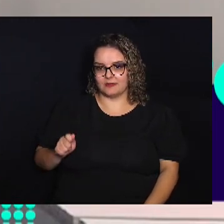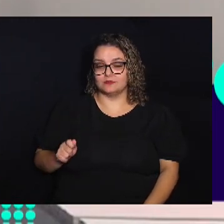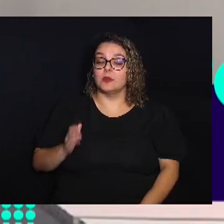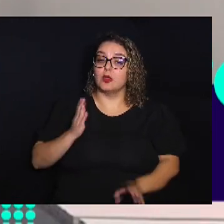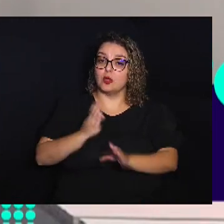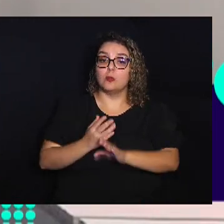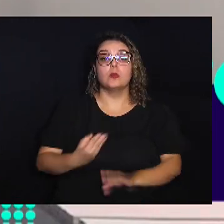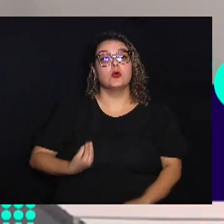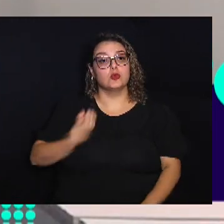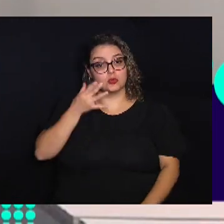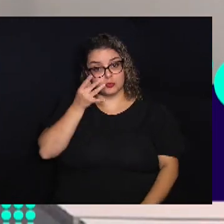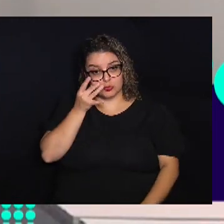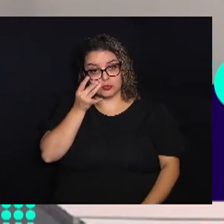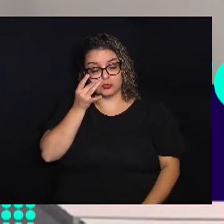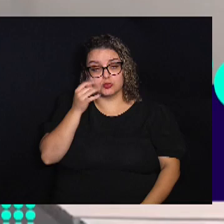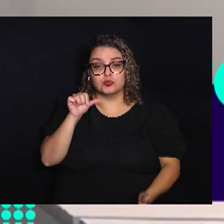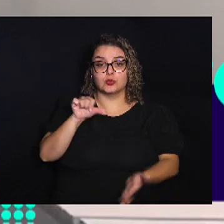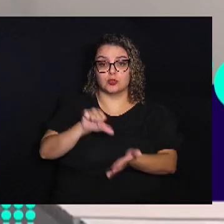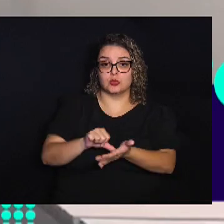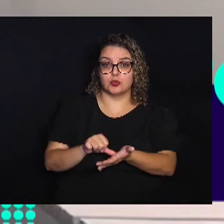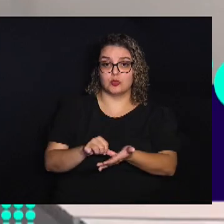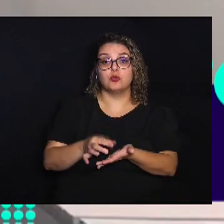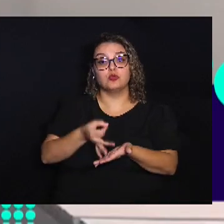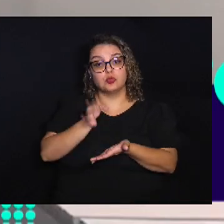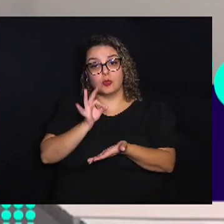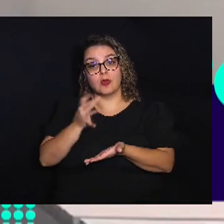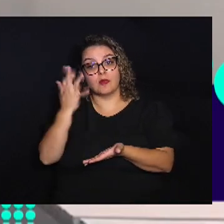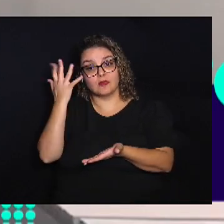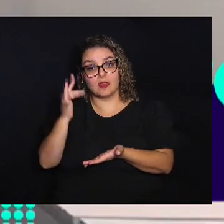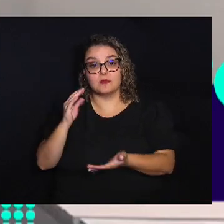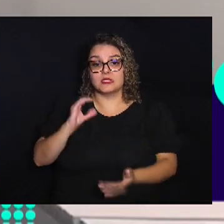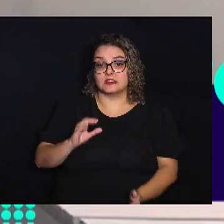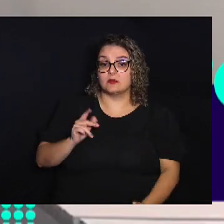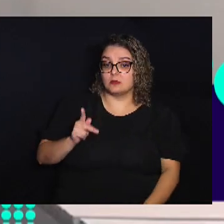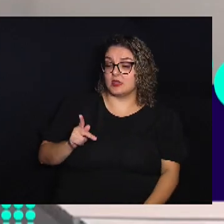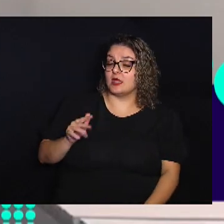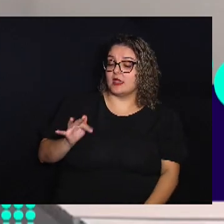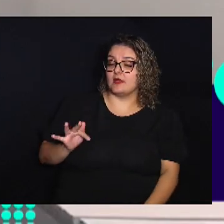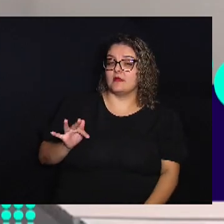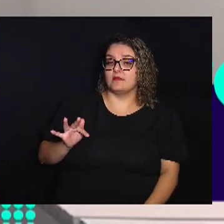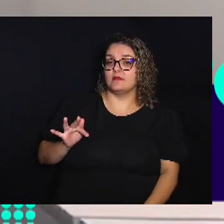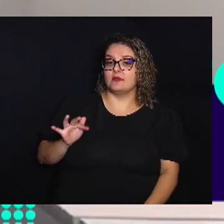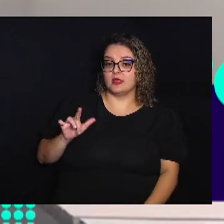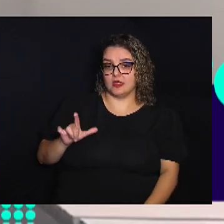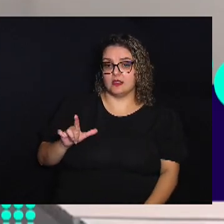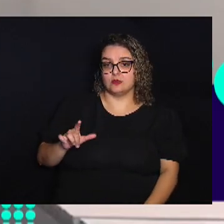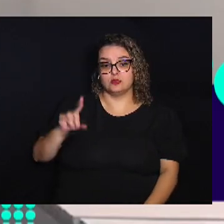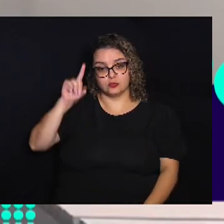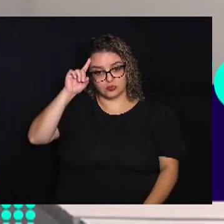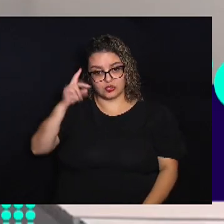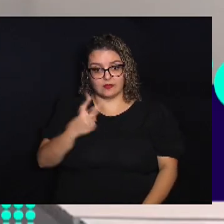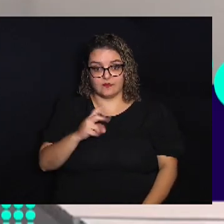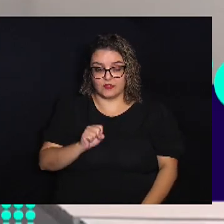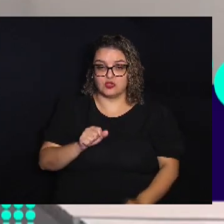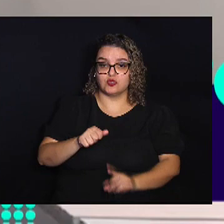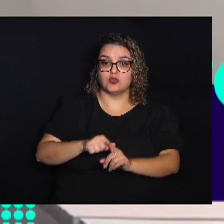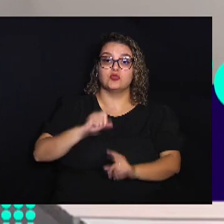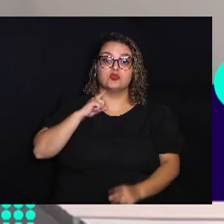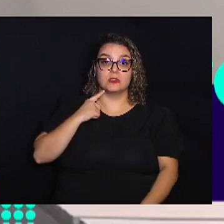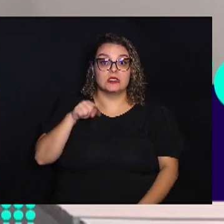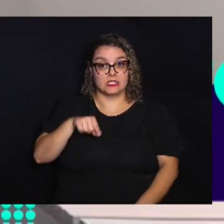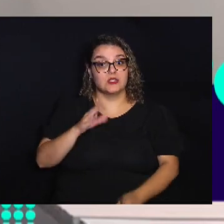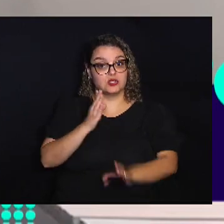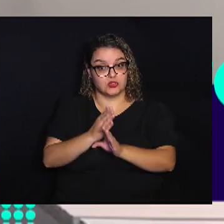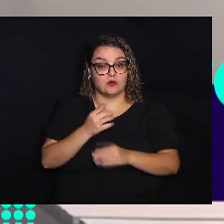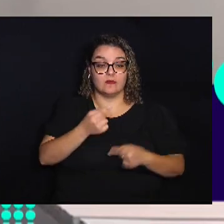Presencial Na sede do Café Filosófico CPFL No dia 28 de maio Nesse encontro Nós